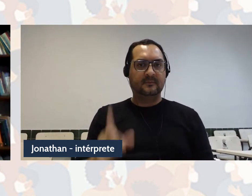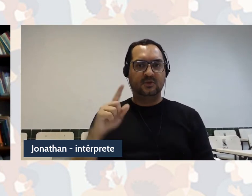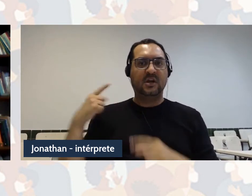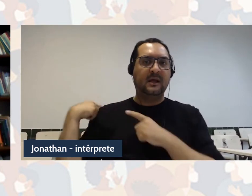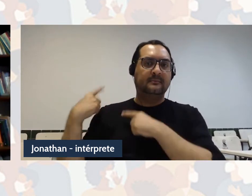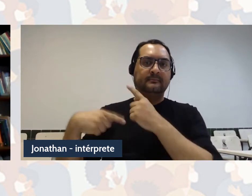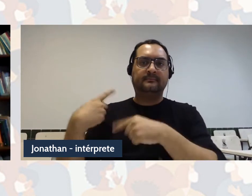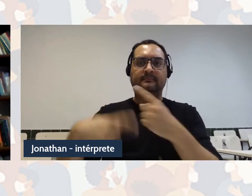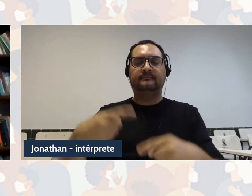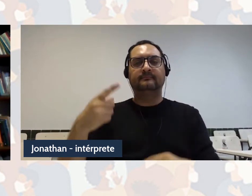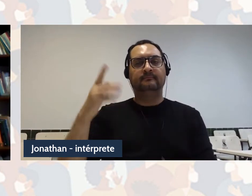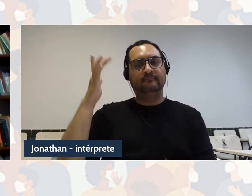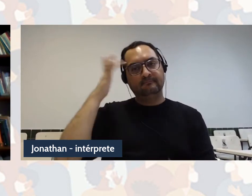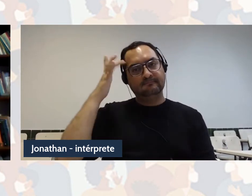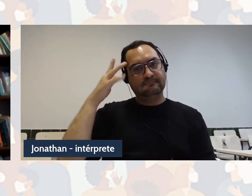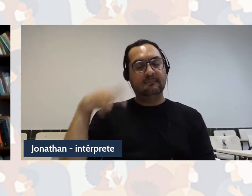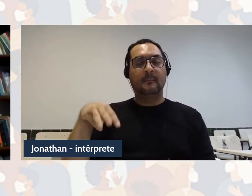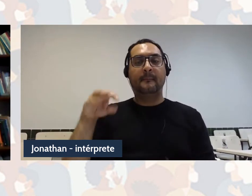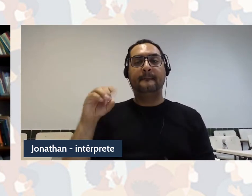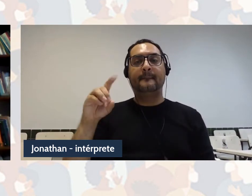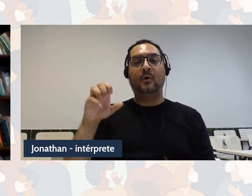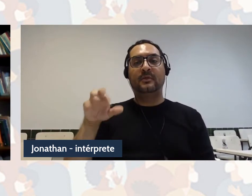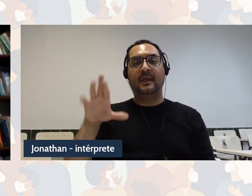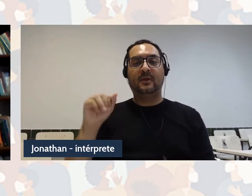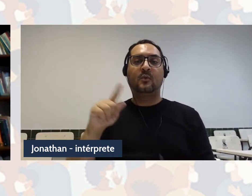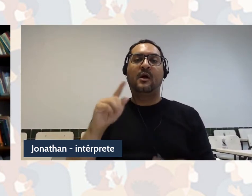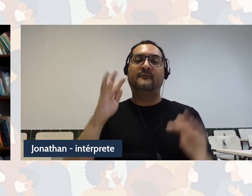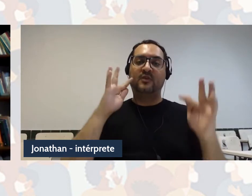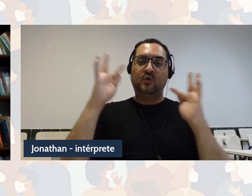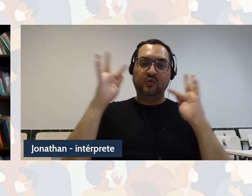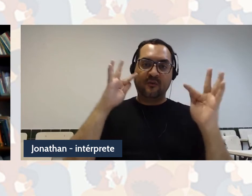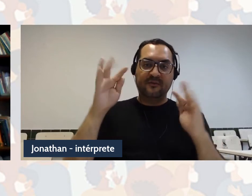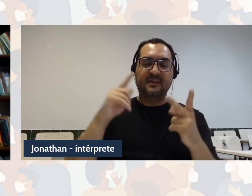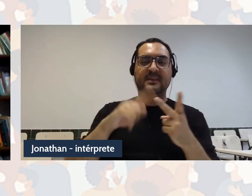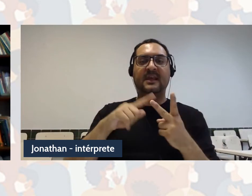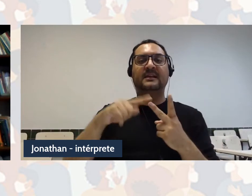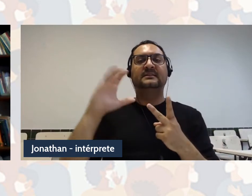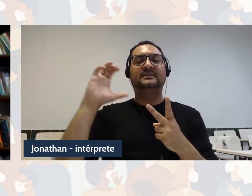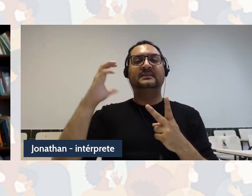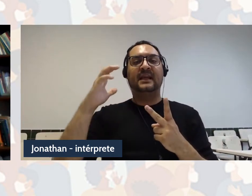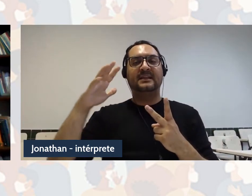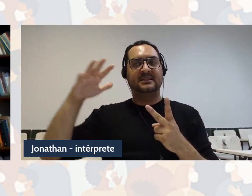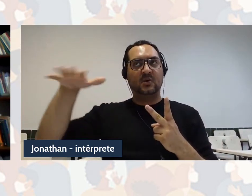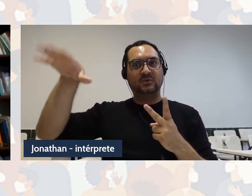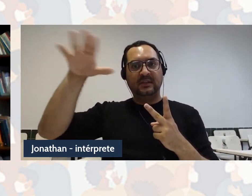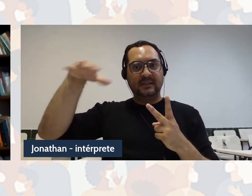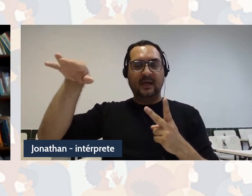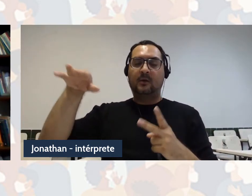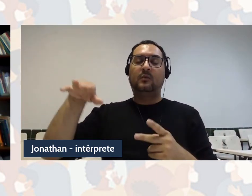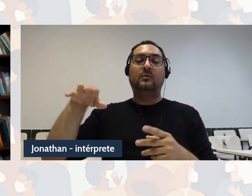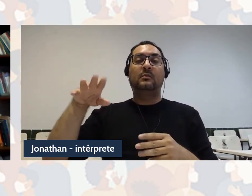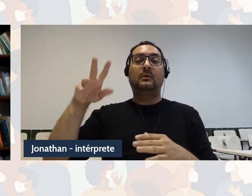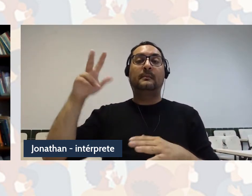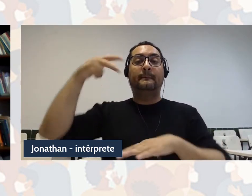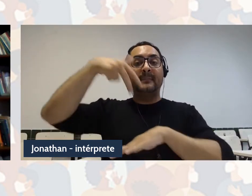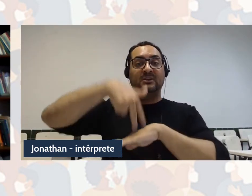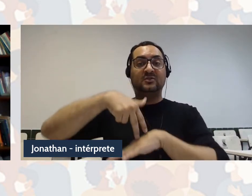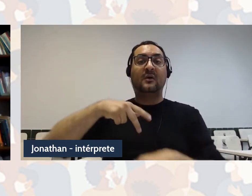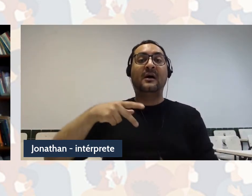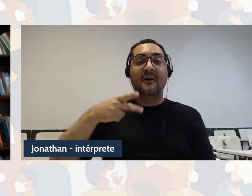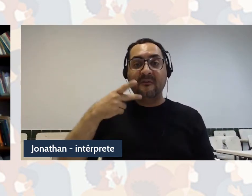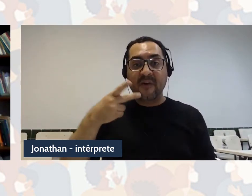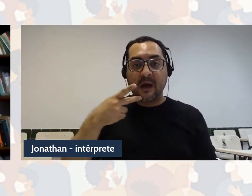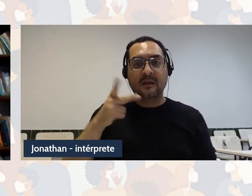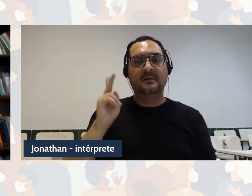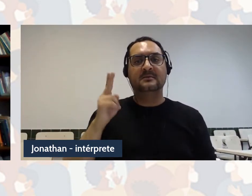moderna. Na filosofia e nas ciências ocidentais, o sujeito que fala sempre está escondido, se